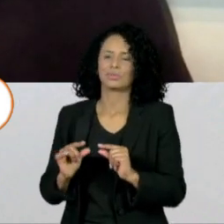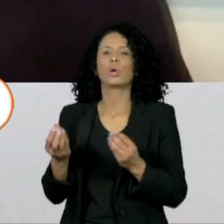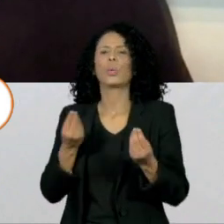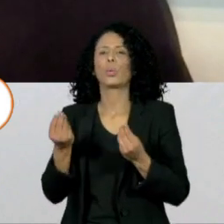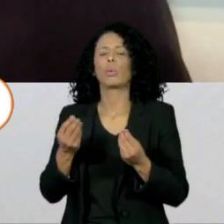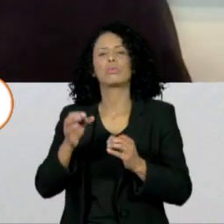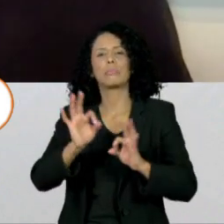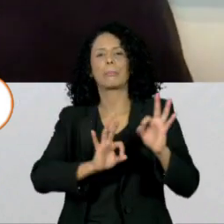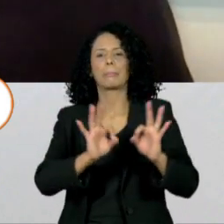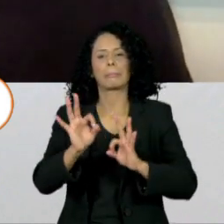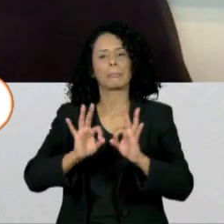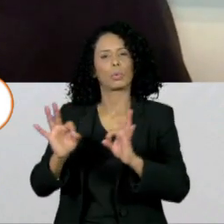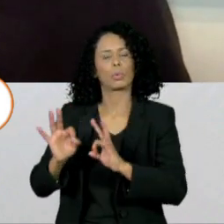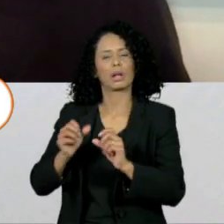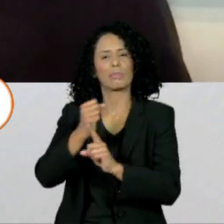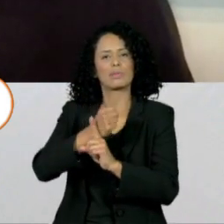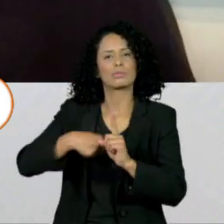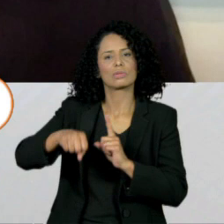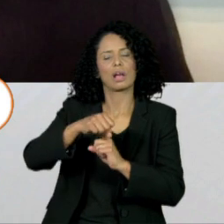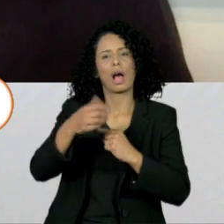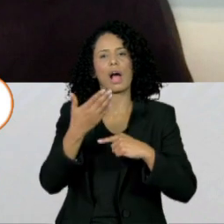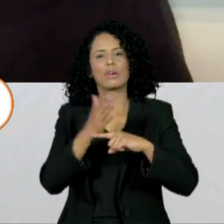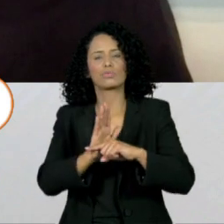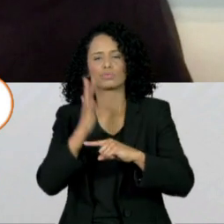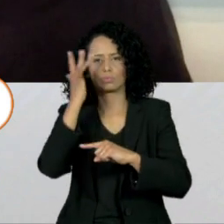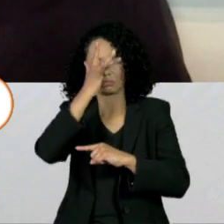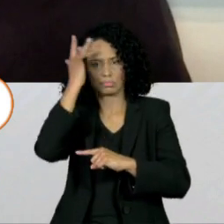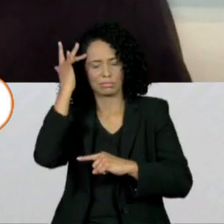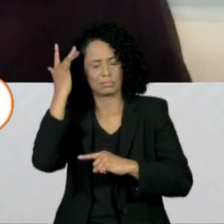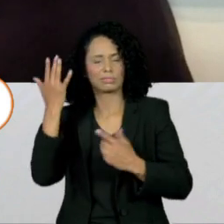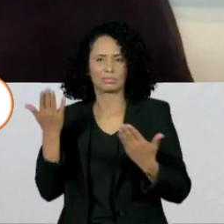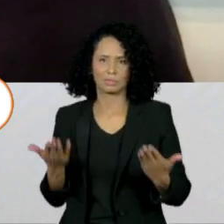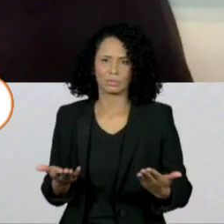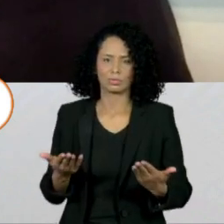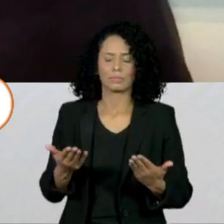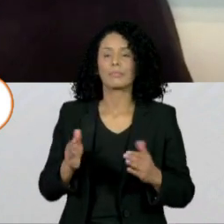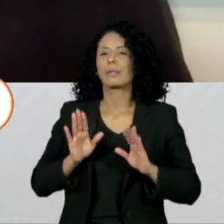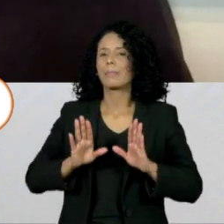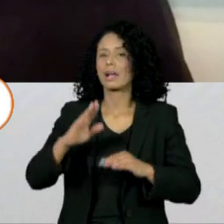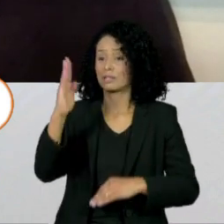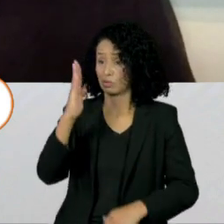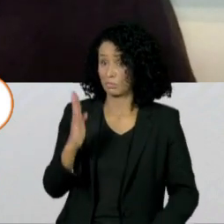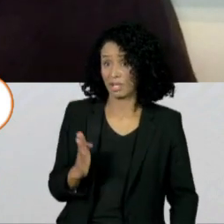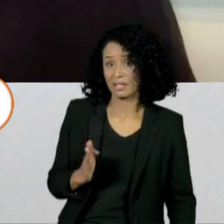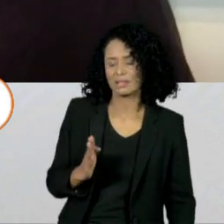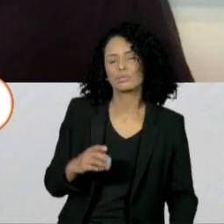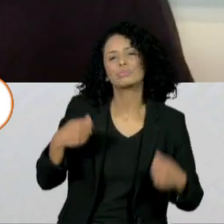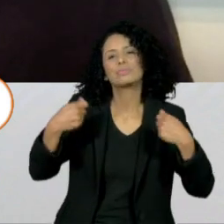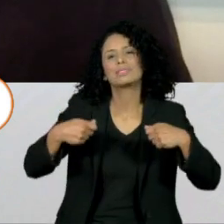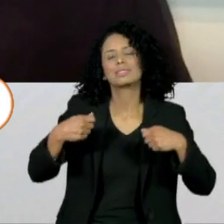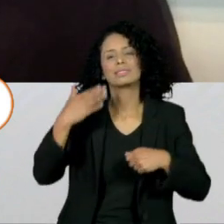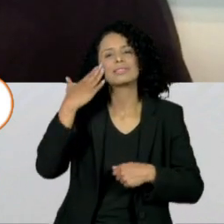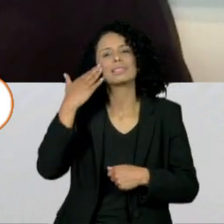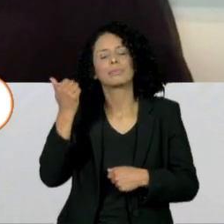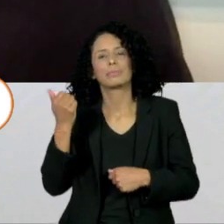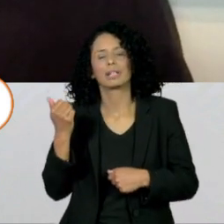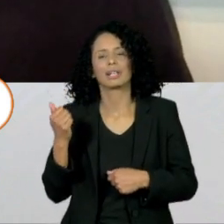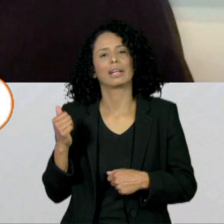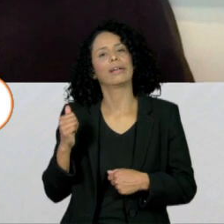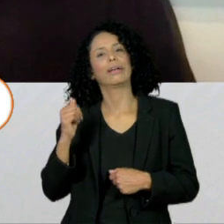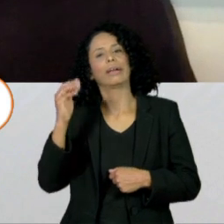dinheiro, essa receita extraordinária que está vindo para a Petrobras. E mesmo para o Brasil, a gente tem que lembrar aí que o Brasil agora